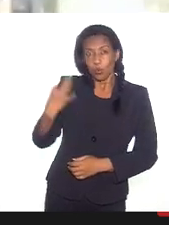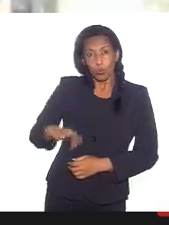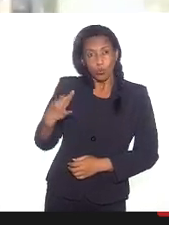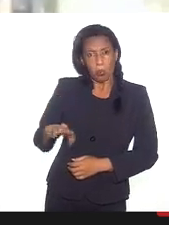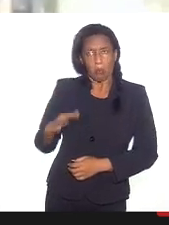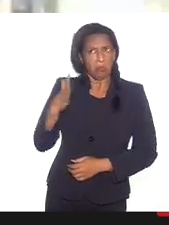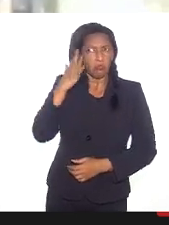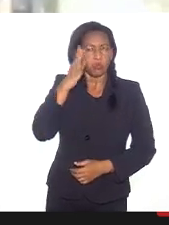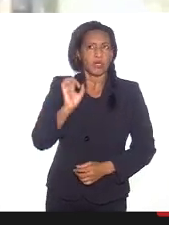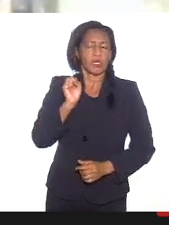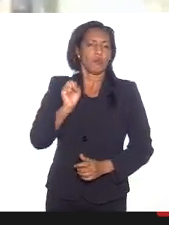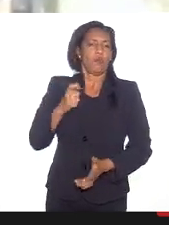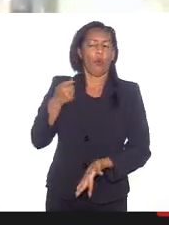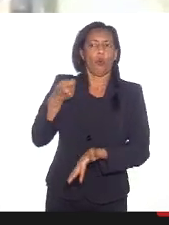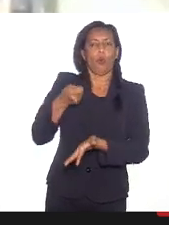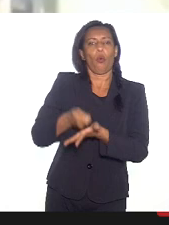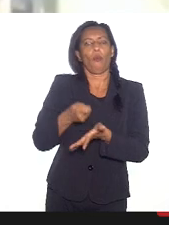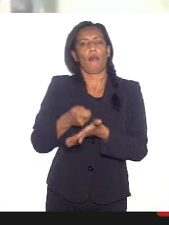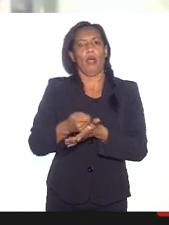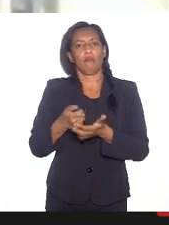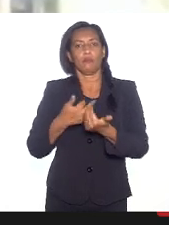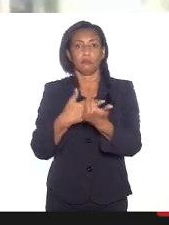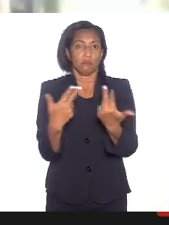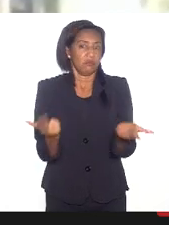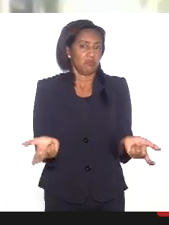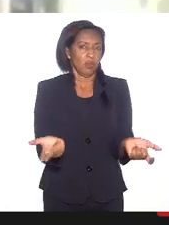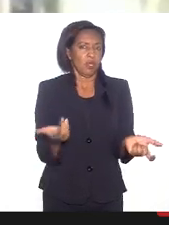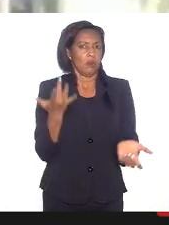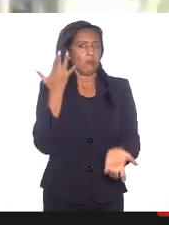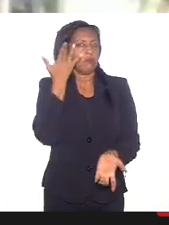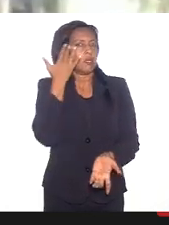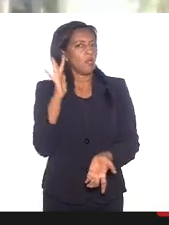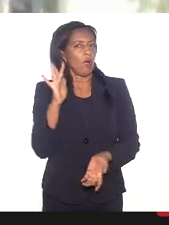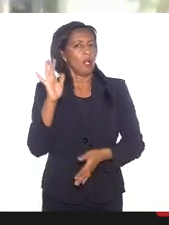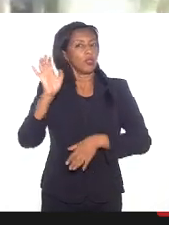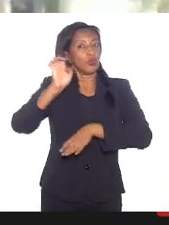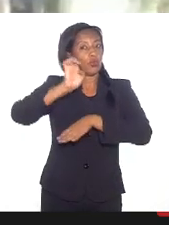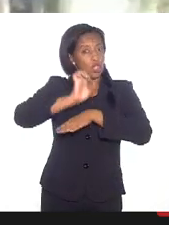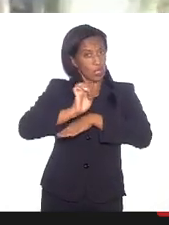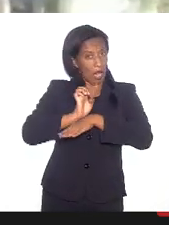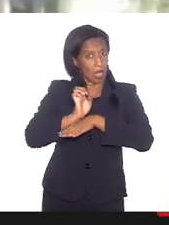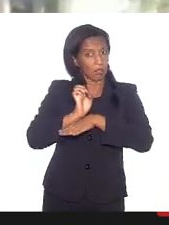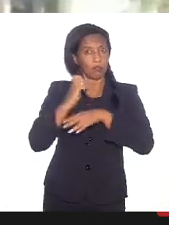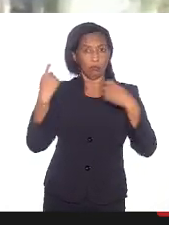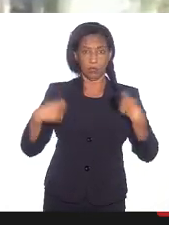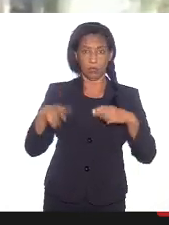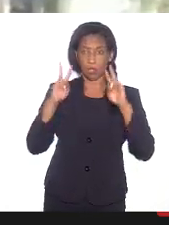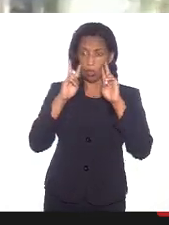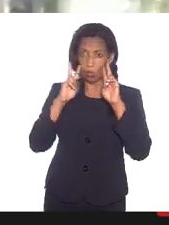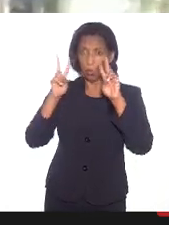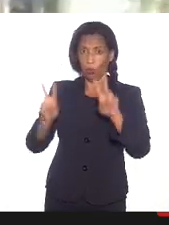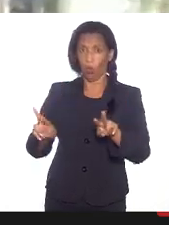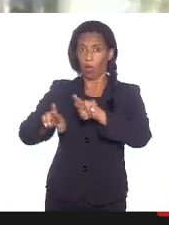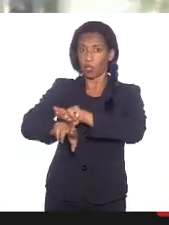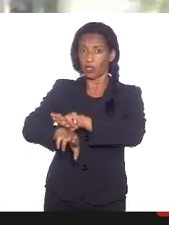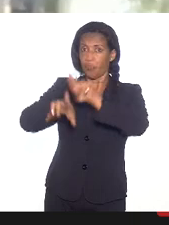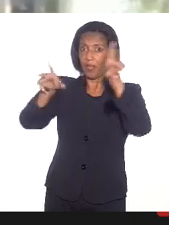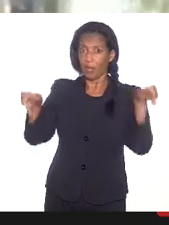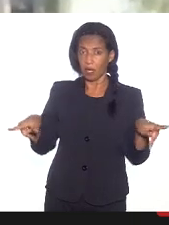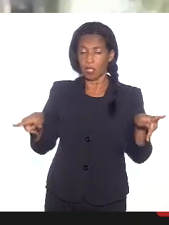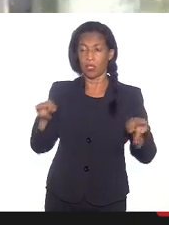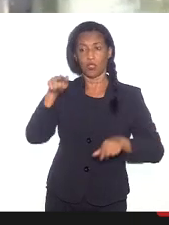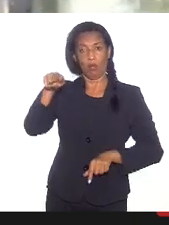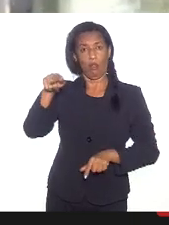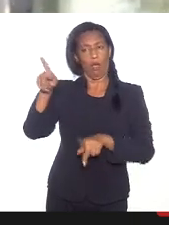alguma coisa, mas eu acho que o Estado precisa ter um outro olhar para o povo de matriz africana,